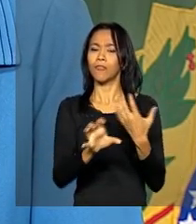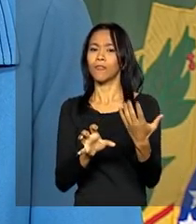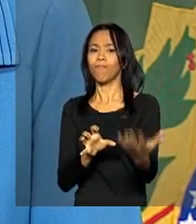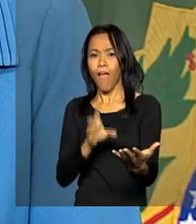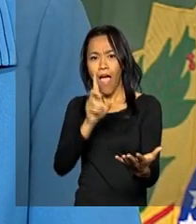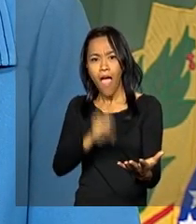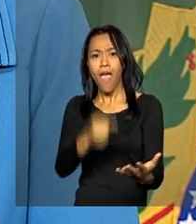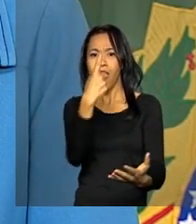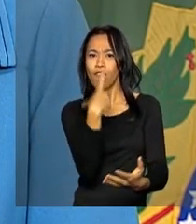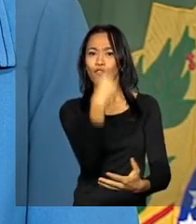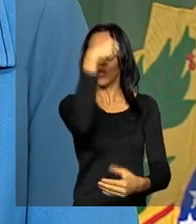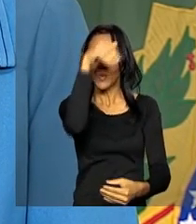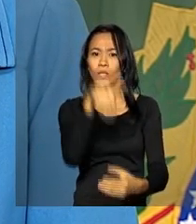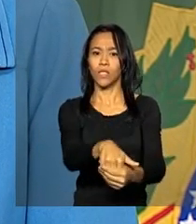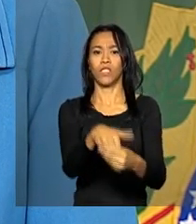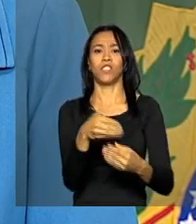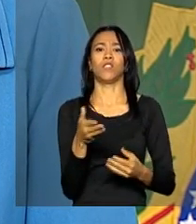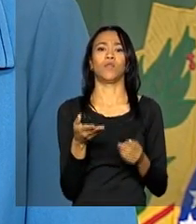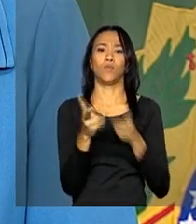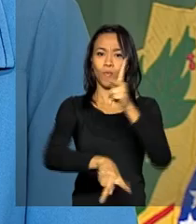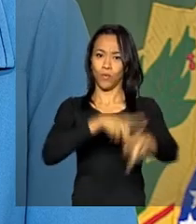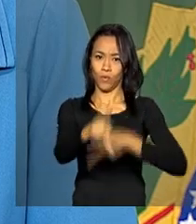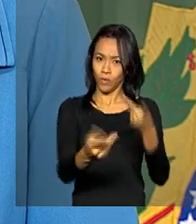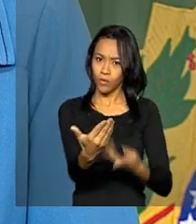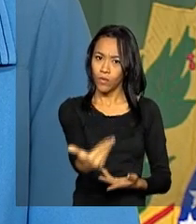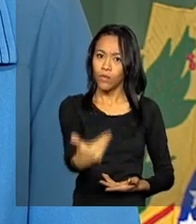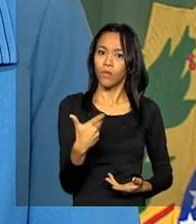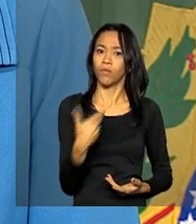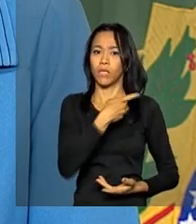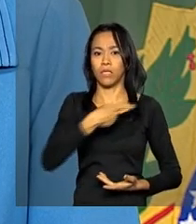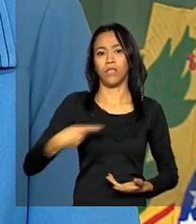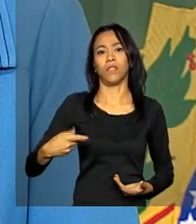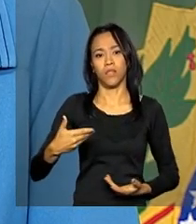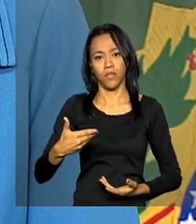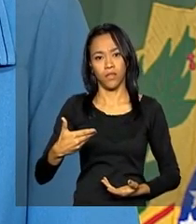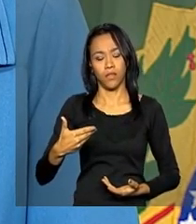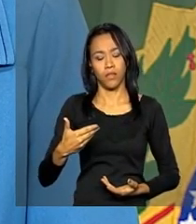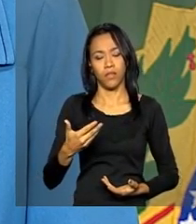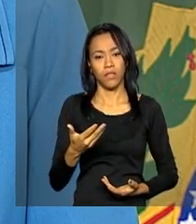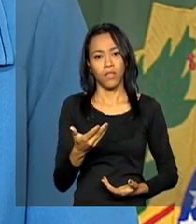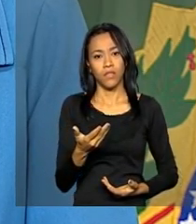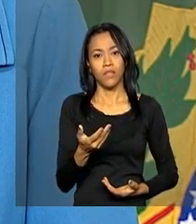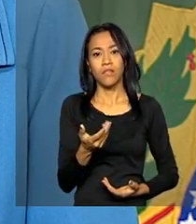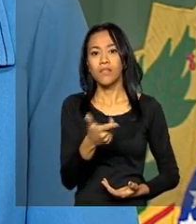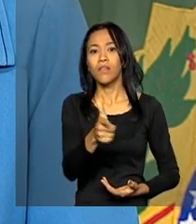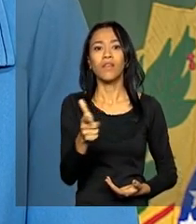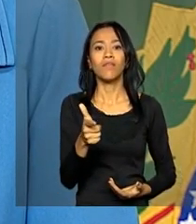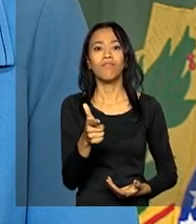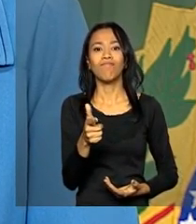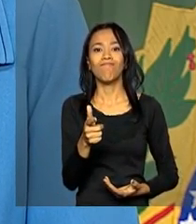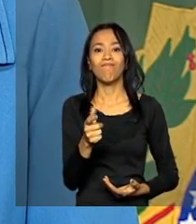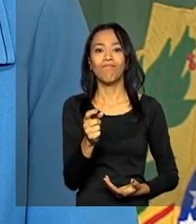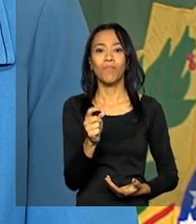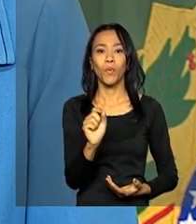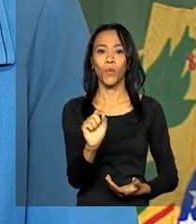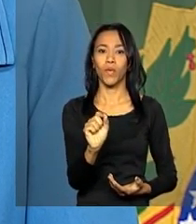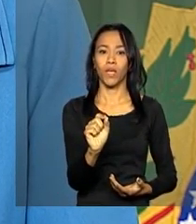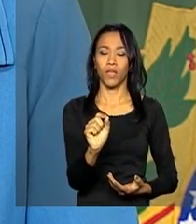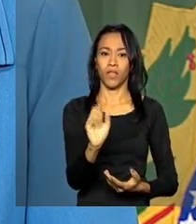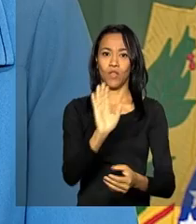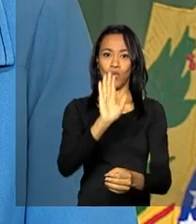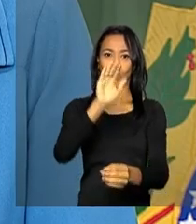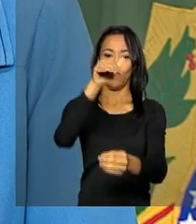produto da sua democracia sem ser por obra do